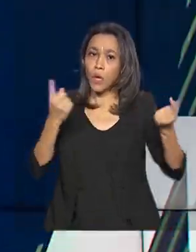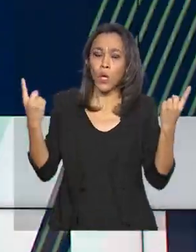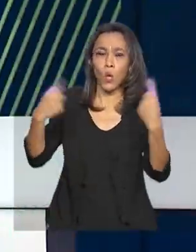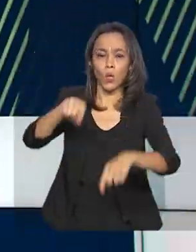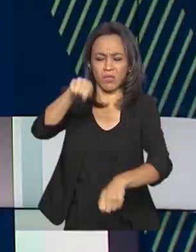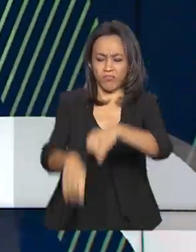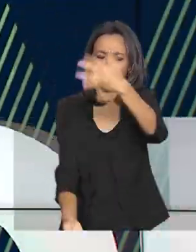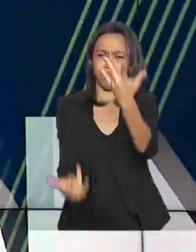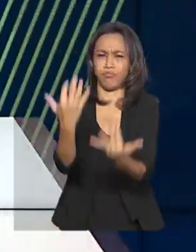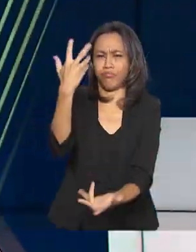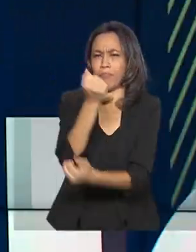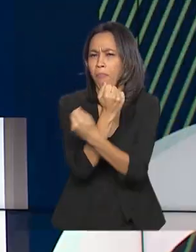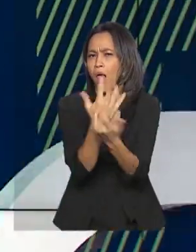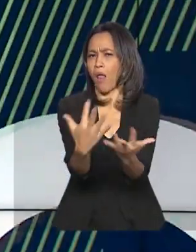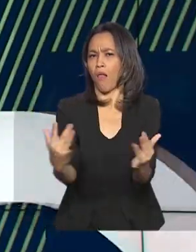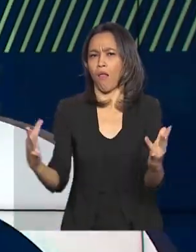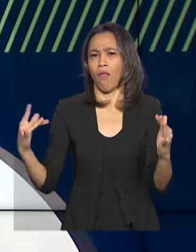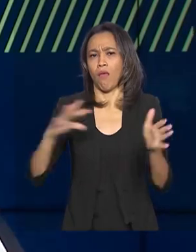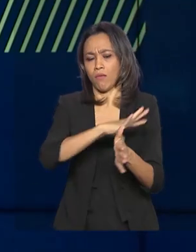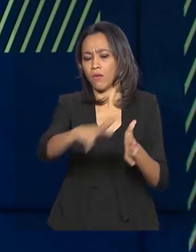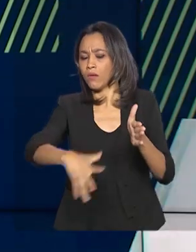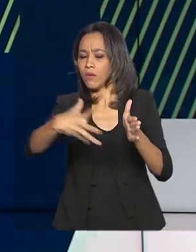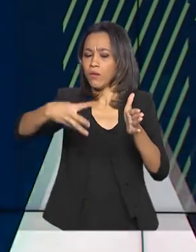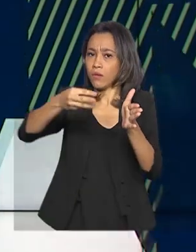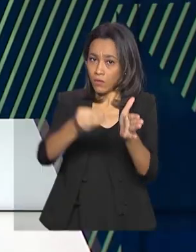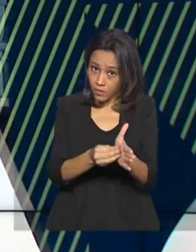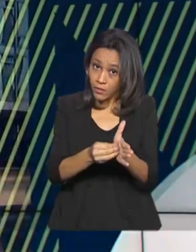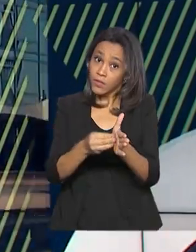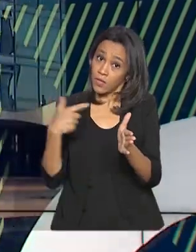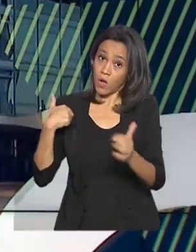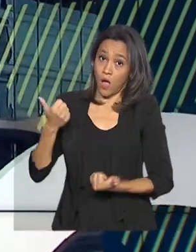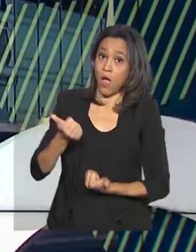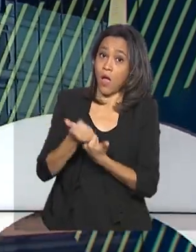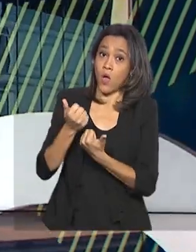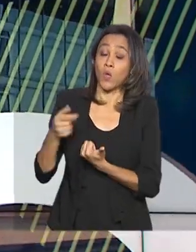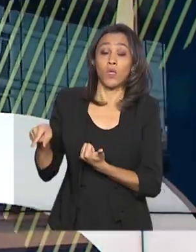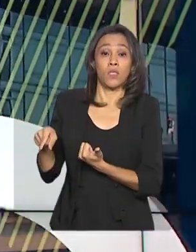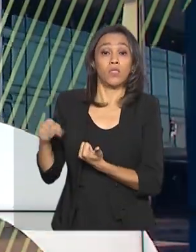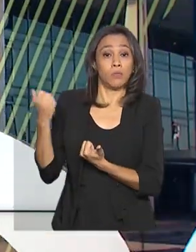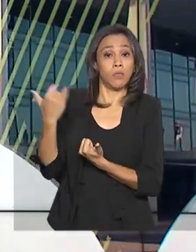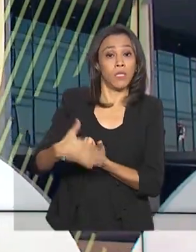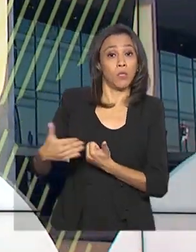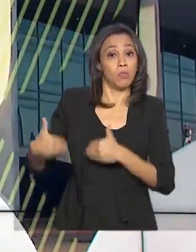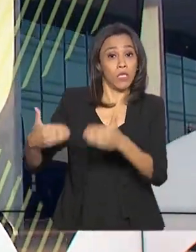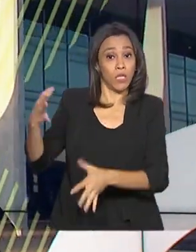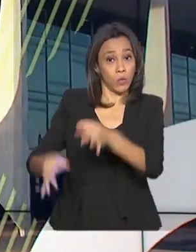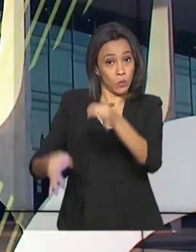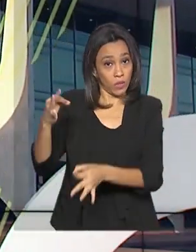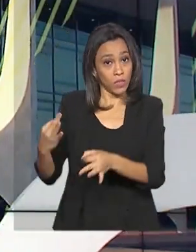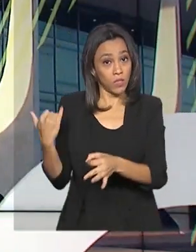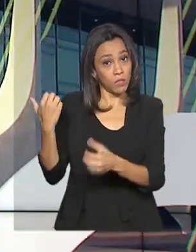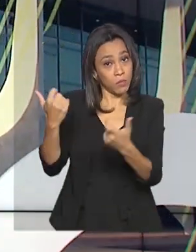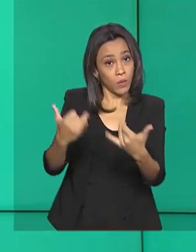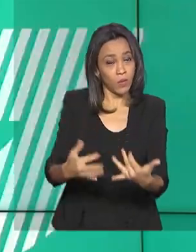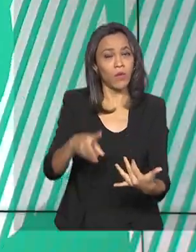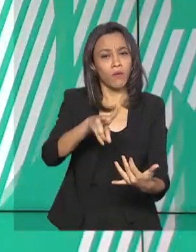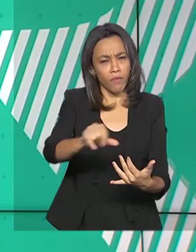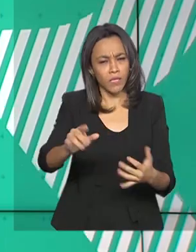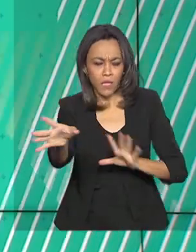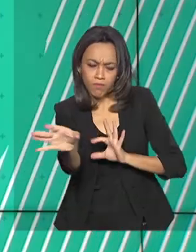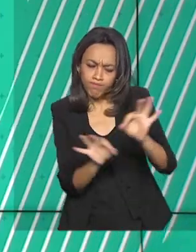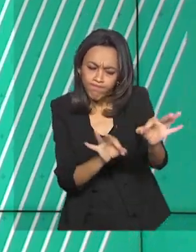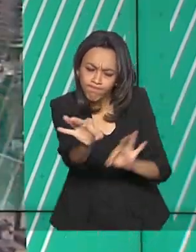e as queimadas na Amazônia Legal. De acordo com o Ministério da Justiça, o trabalho da Força Nacional na região deverá ser